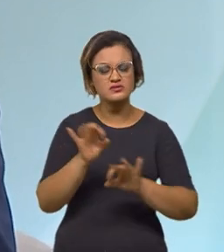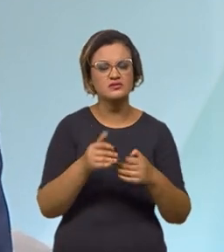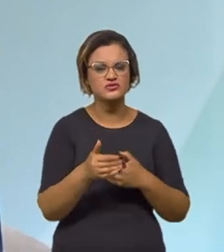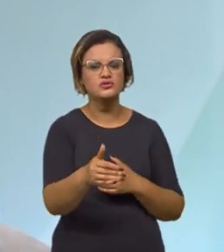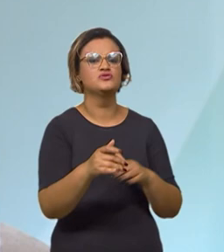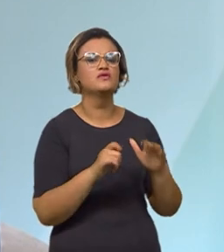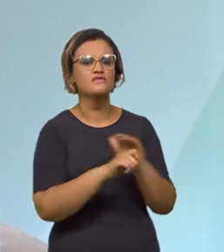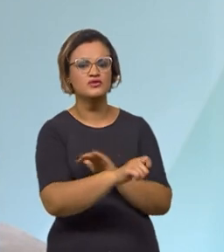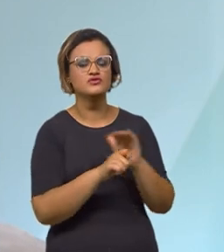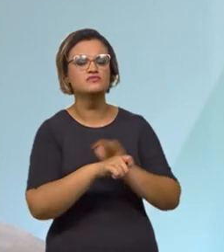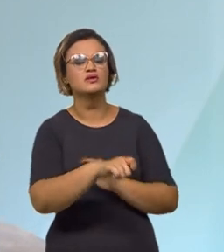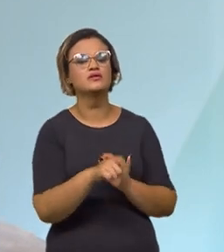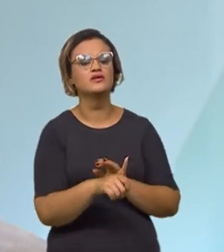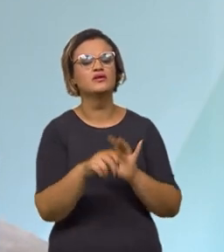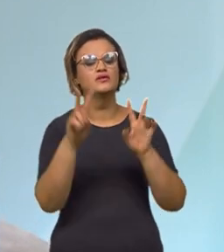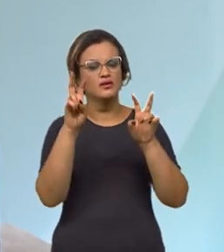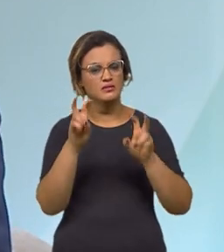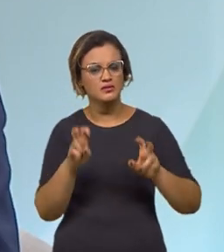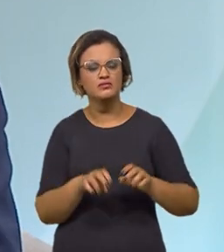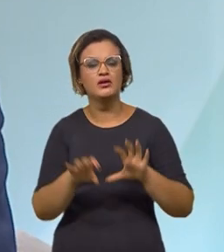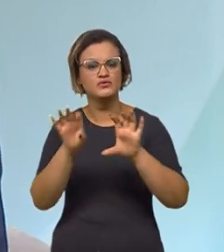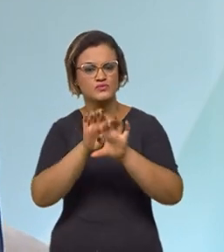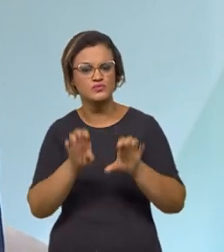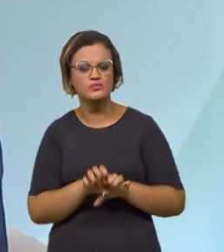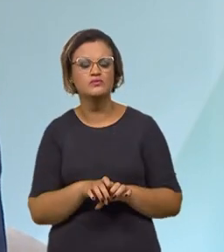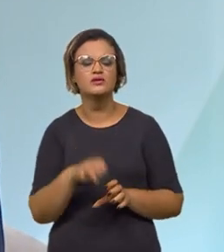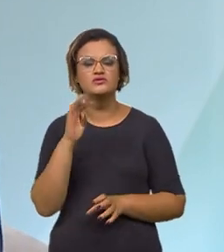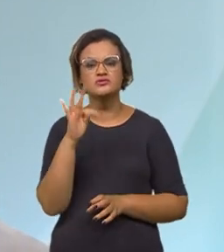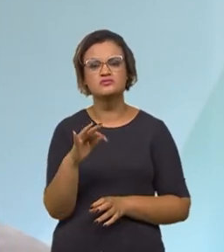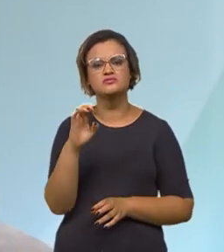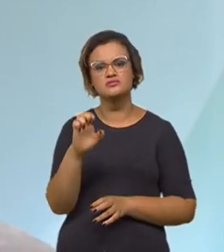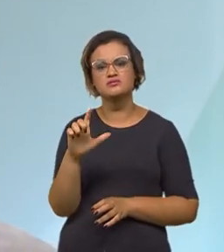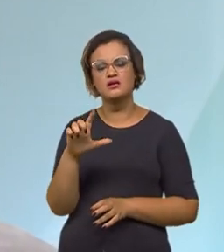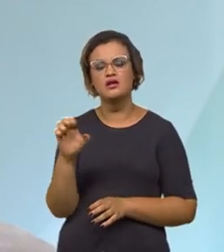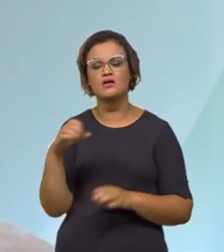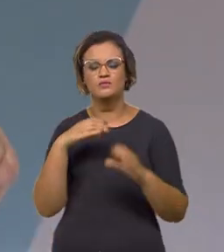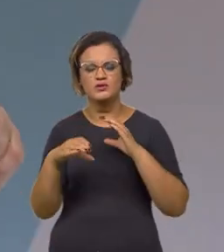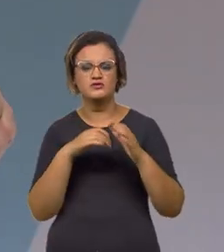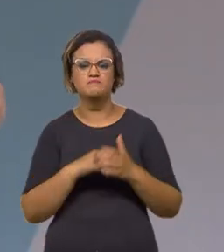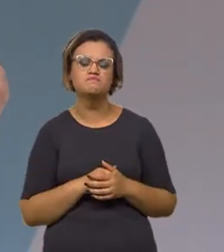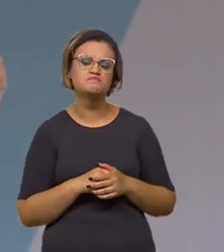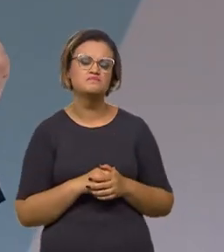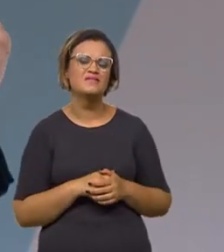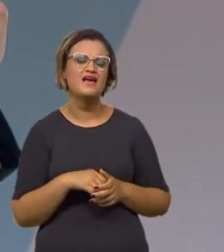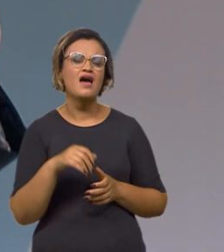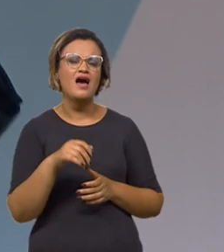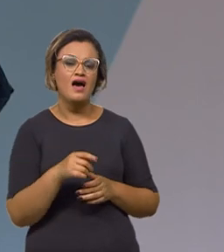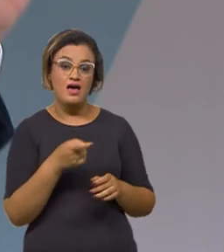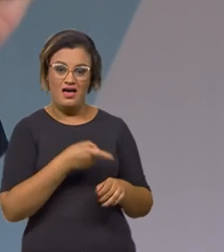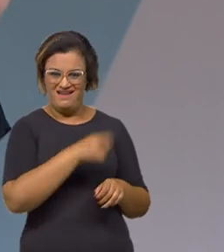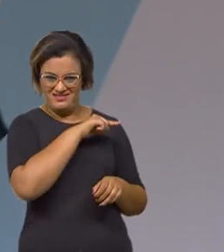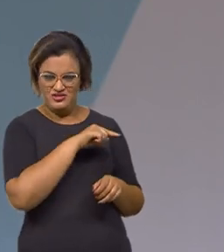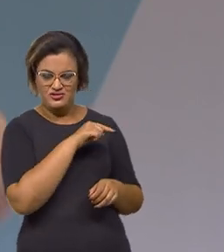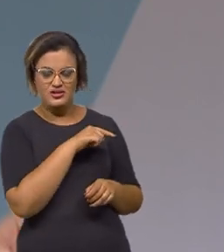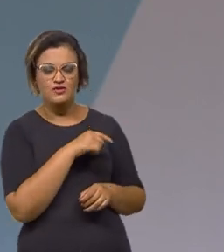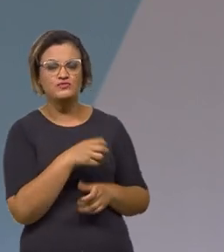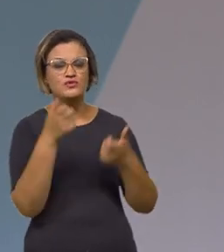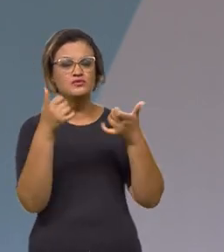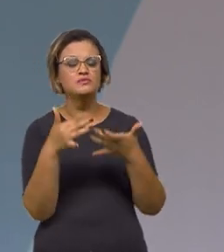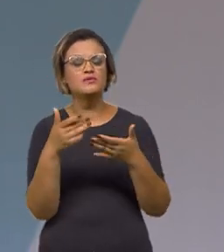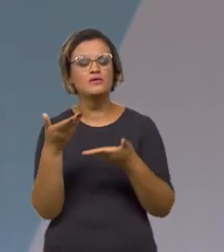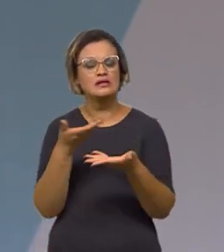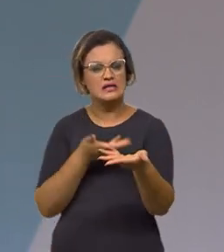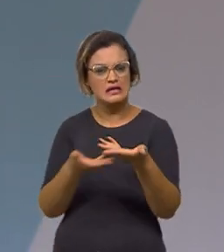de investimentos no que tange aí a agenda de infraestrutura, de telecomunicação nas nossas rodovias. No primeiro bloco, o senhor falou que nessa interlocução com os